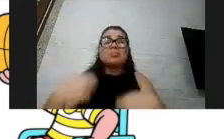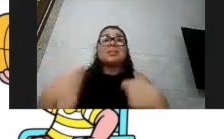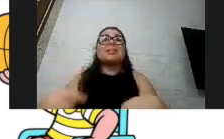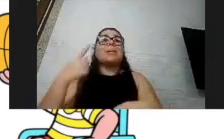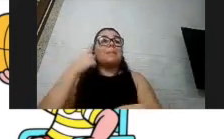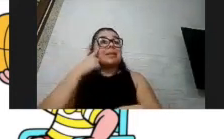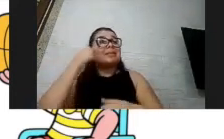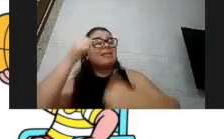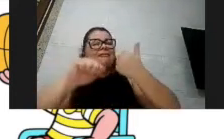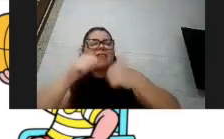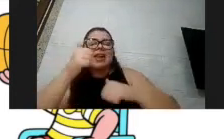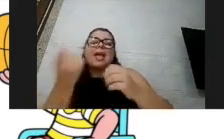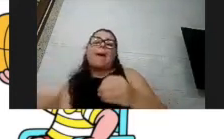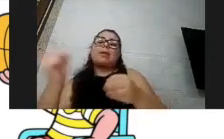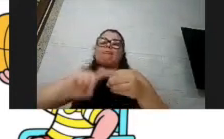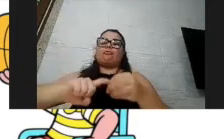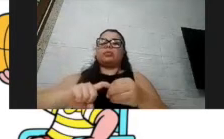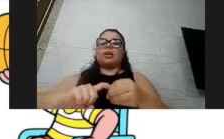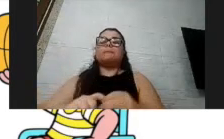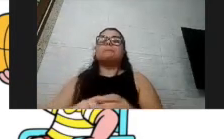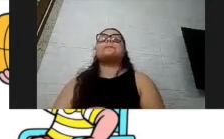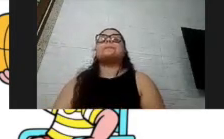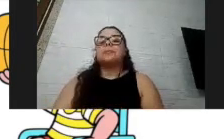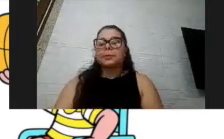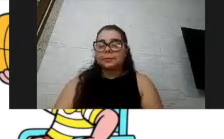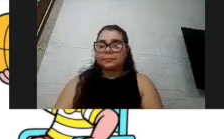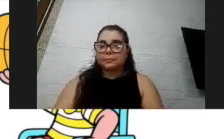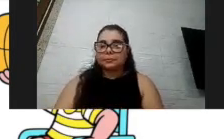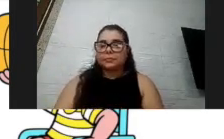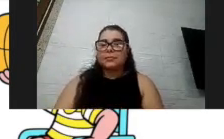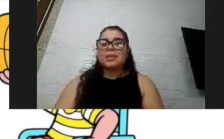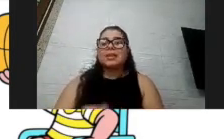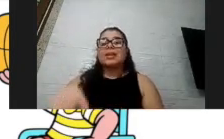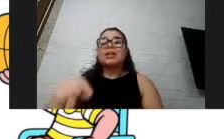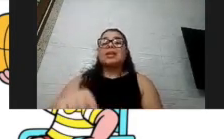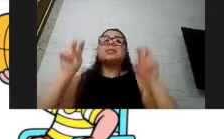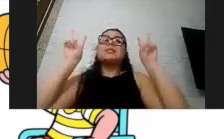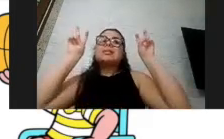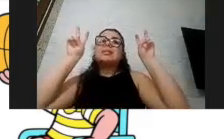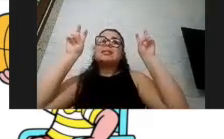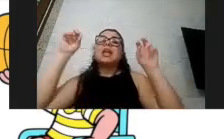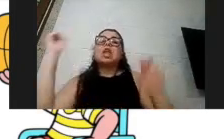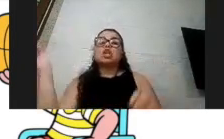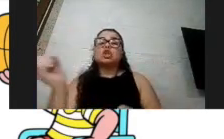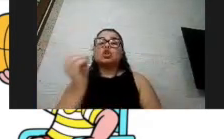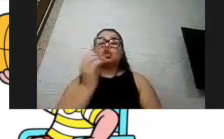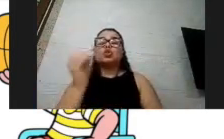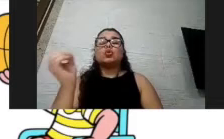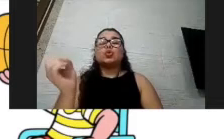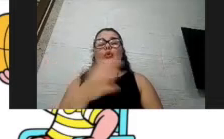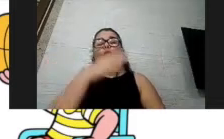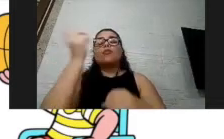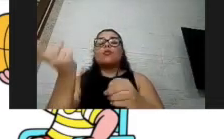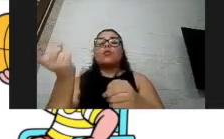retorno, e esse novo normal é real, então provavelmente esse retorno,